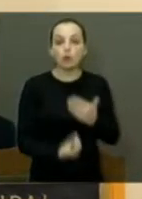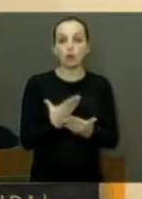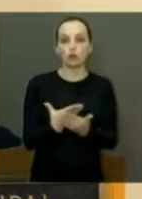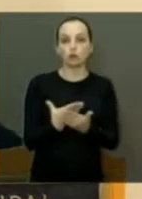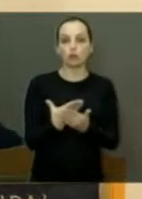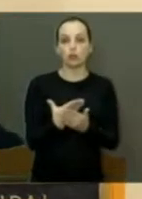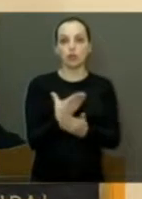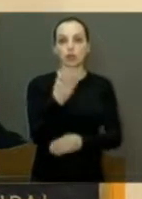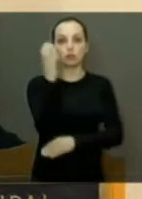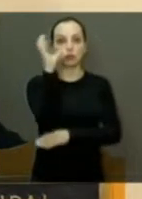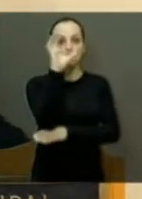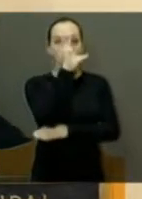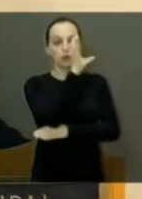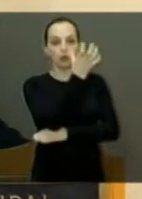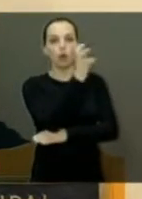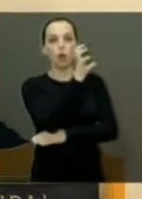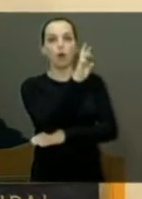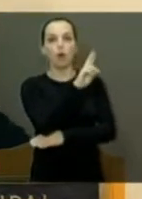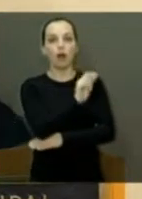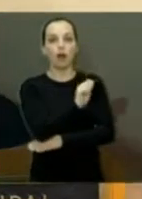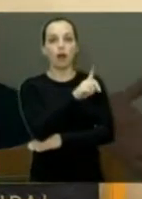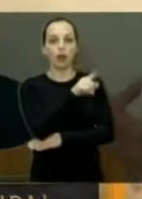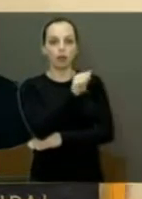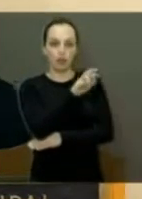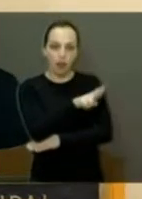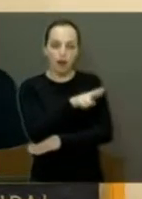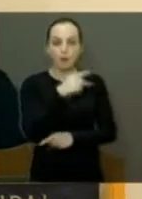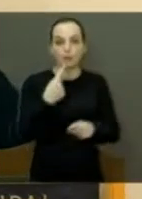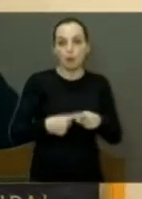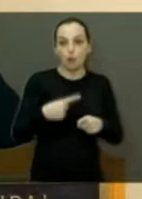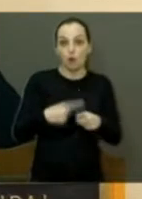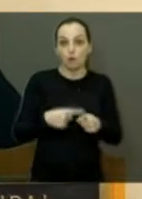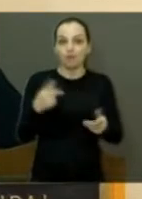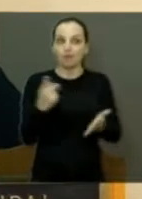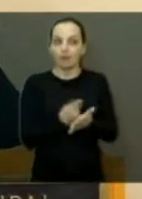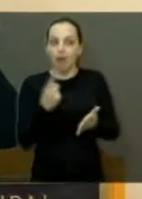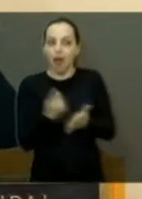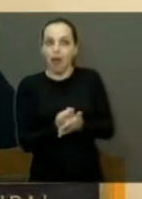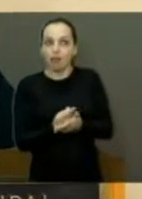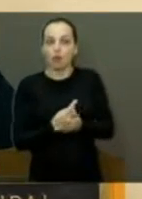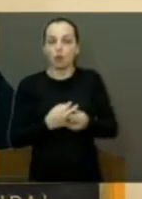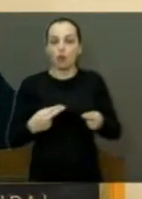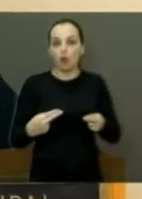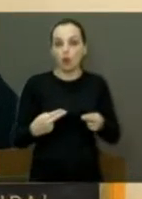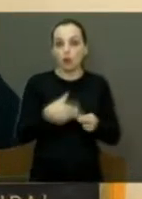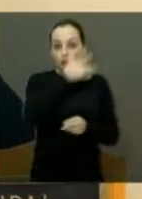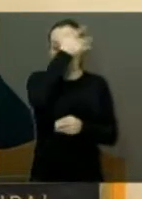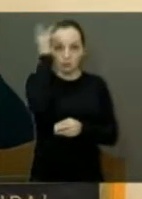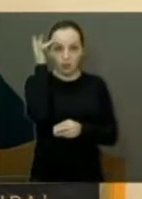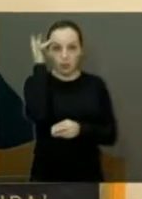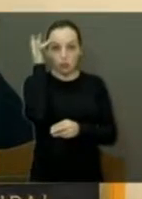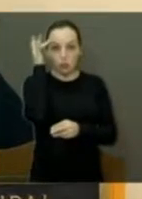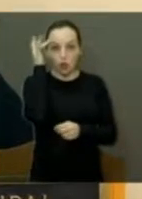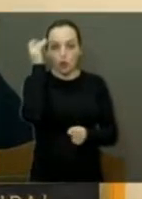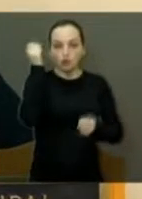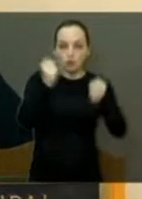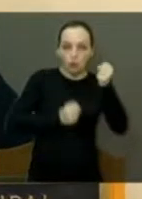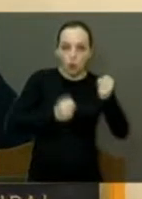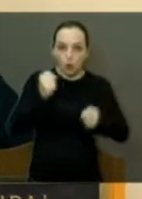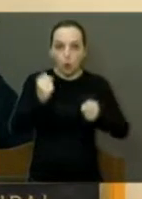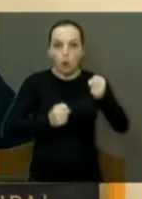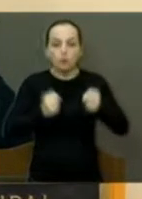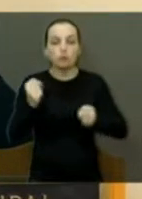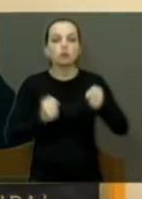acontecendo naquele equipamento, porque, se tiver alguma irregularidade, os munícipes, os condutores e os